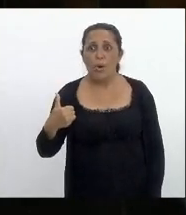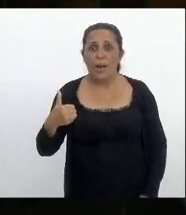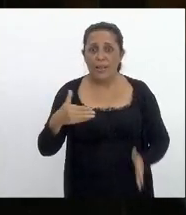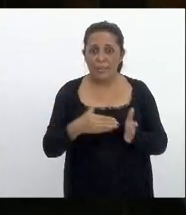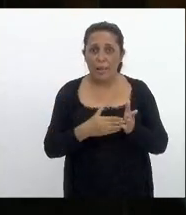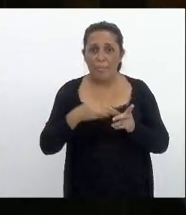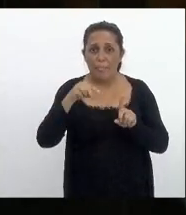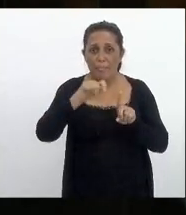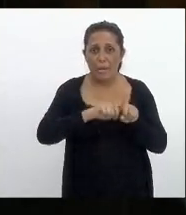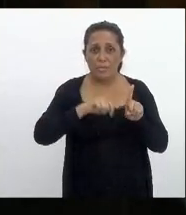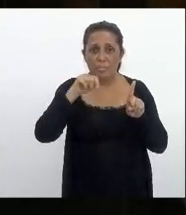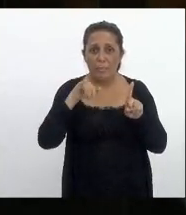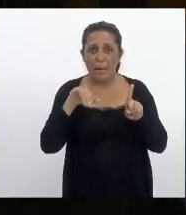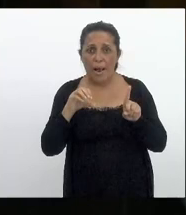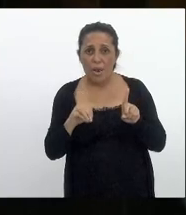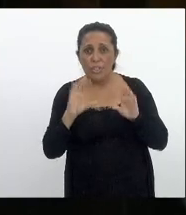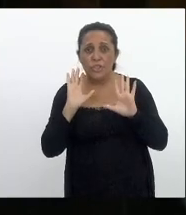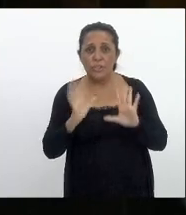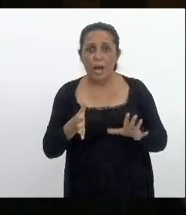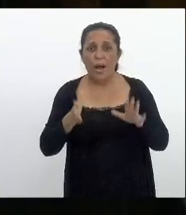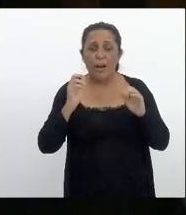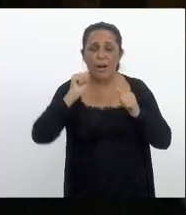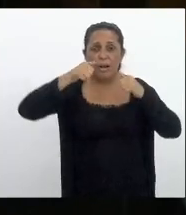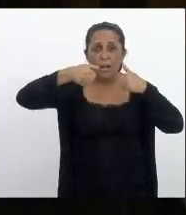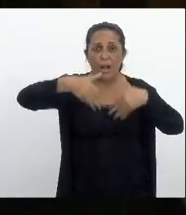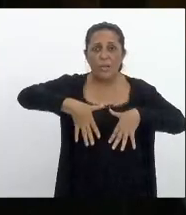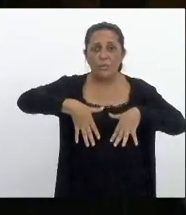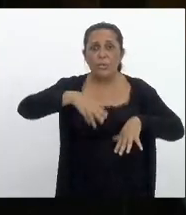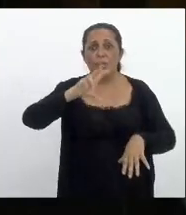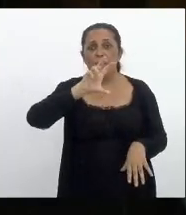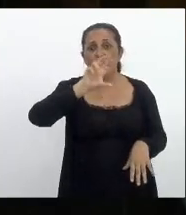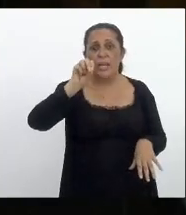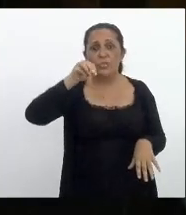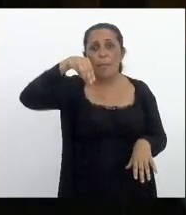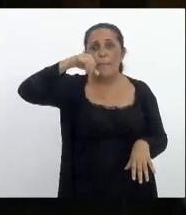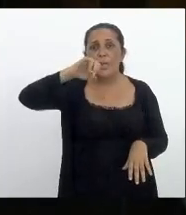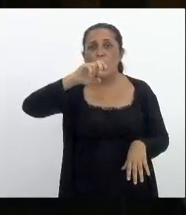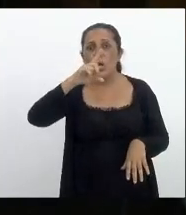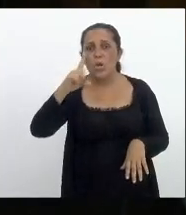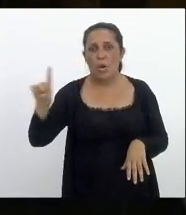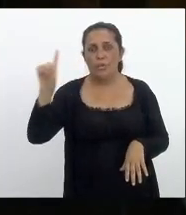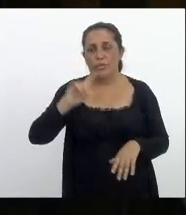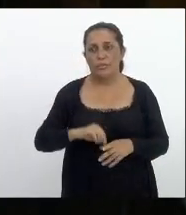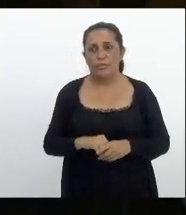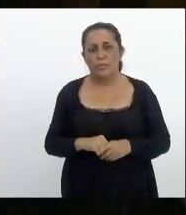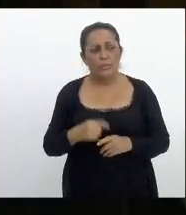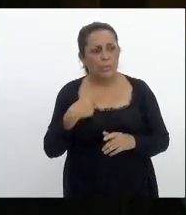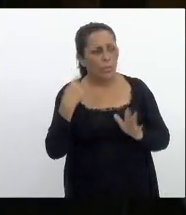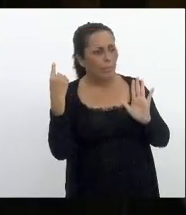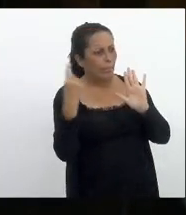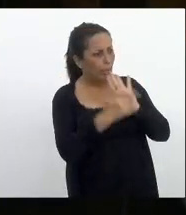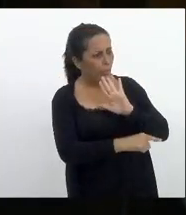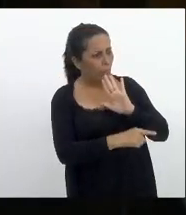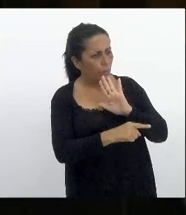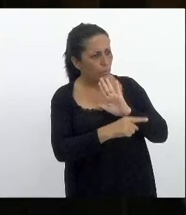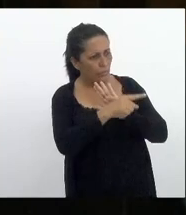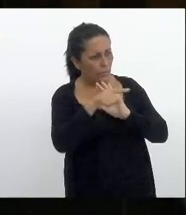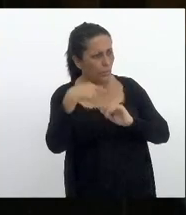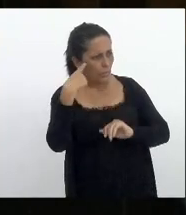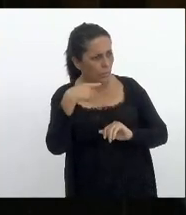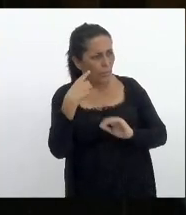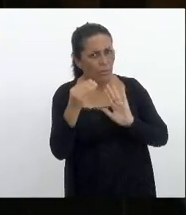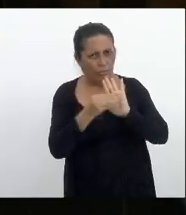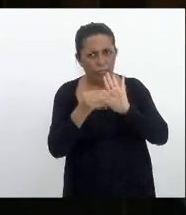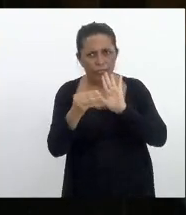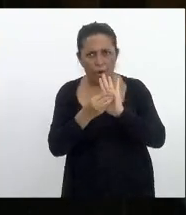mês de maio já foi consumido mais de 500 milhões aí eu pergunto nobre deputada é por